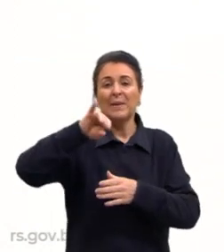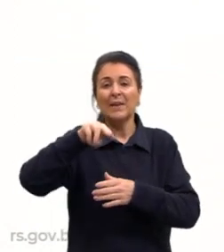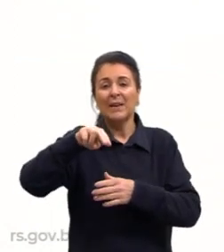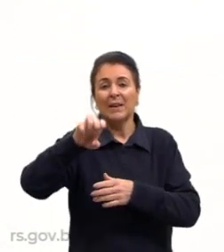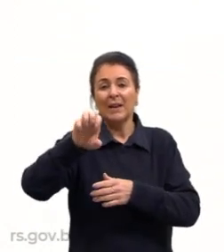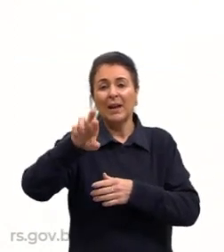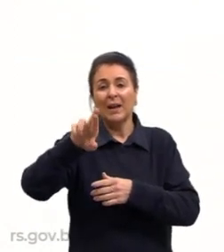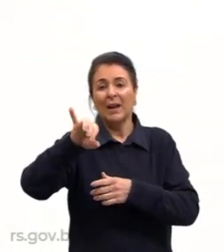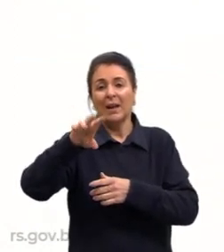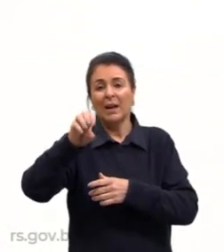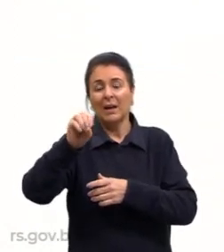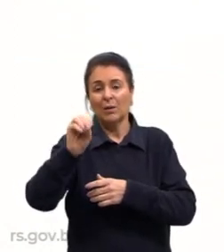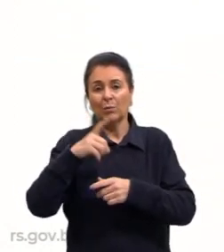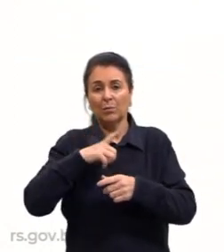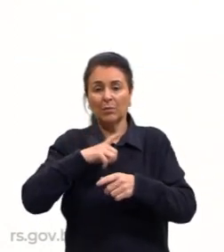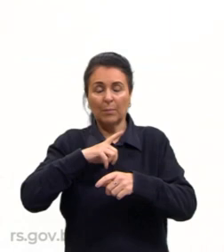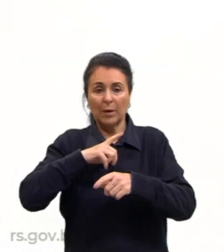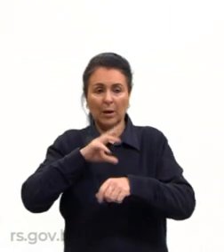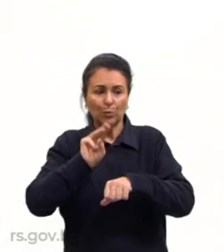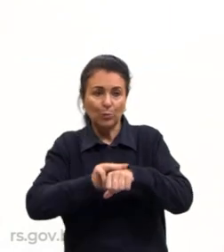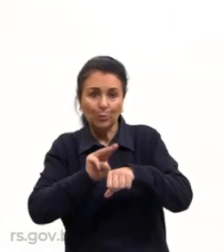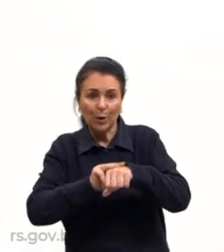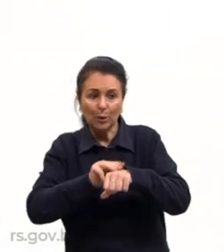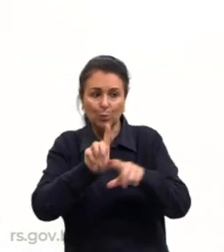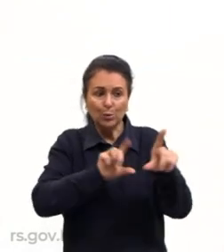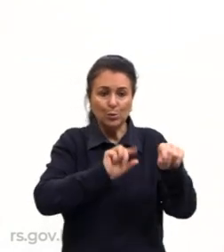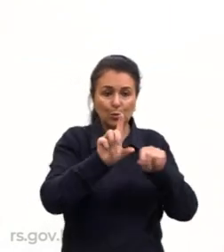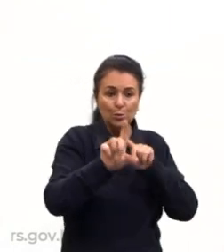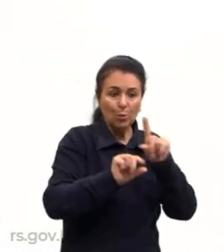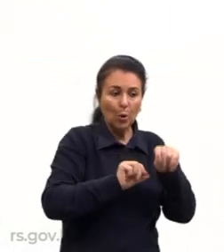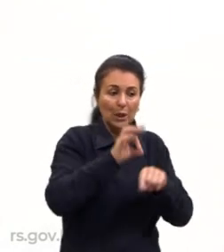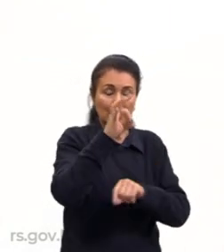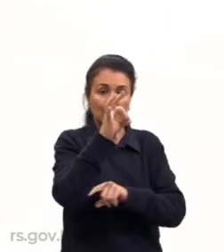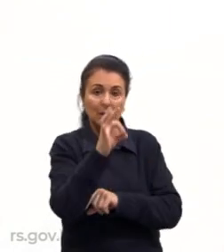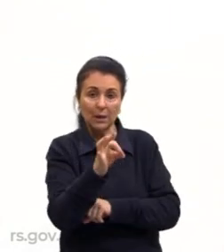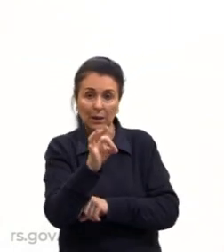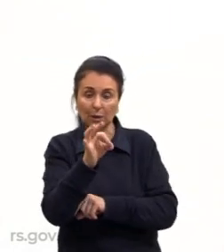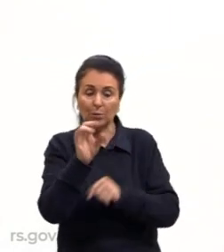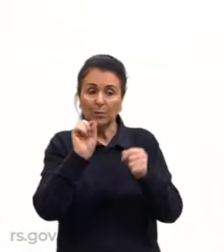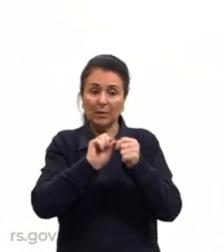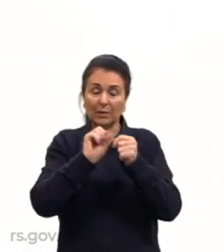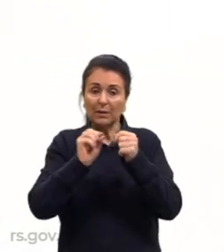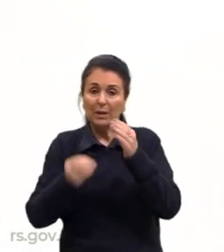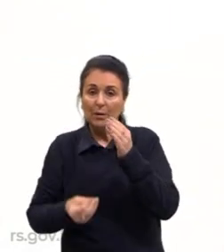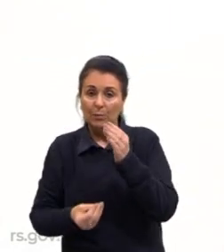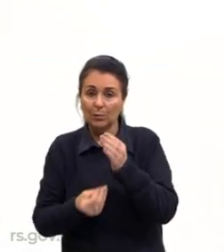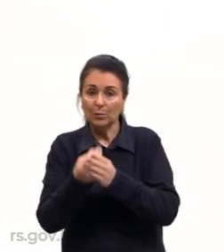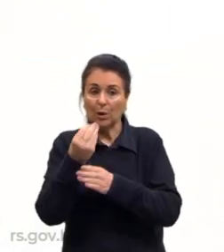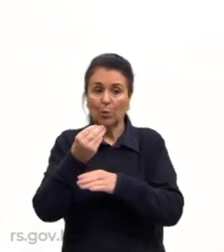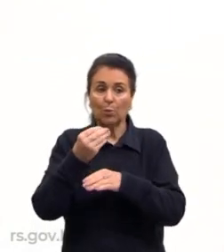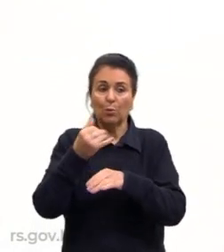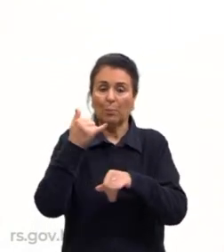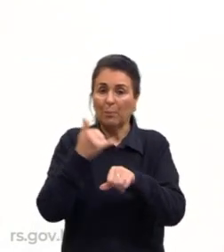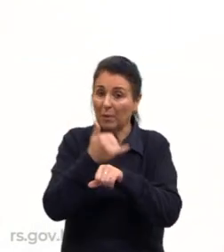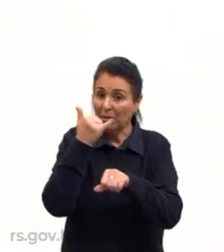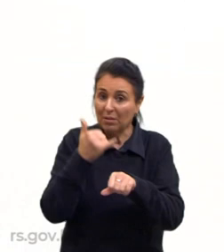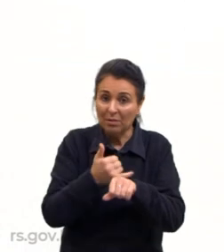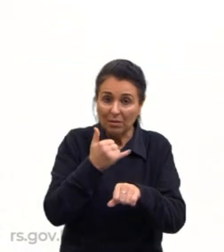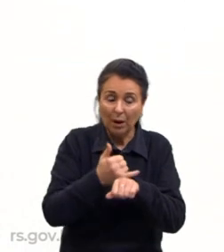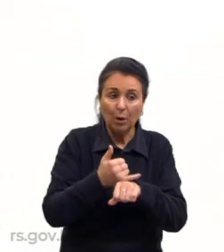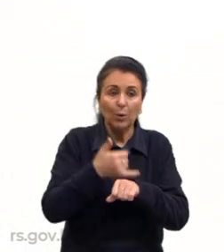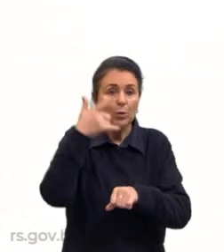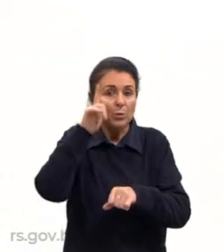os minerais ali, vai conseguir selecionar aquele mineral, aquele metal, enfim, e vai conseguir